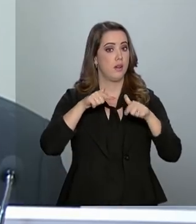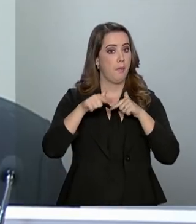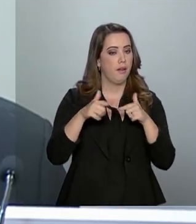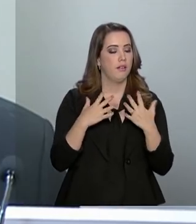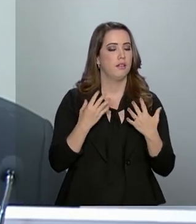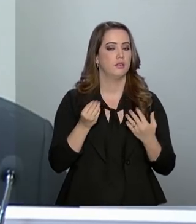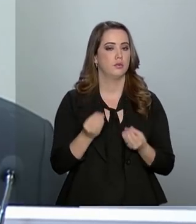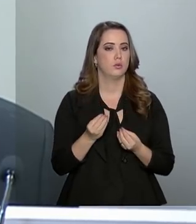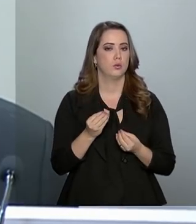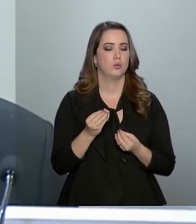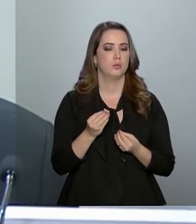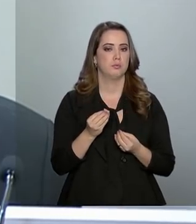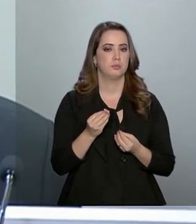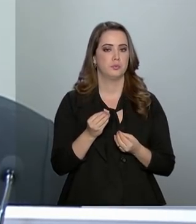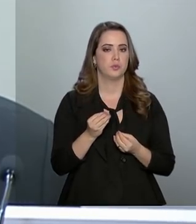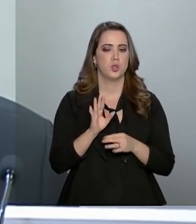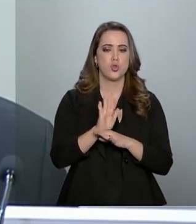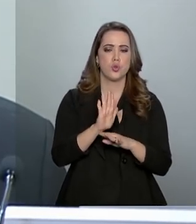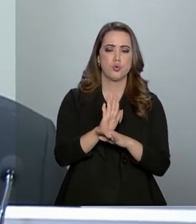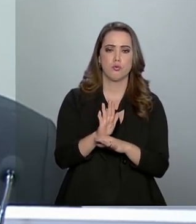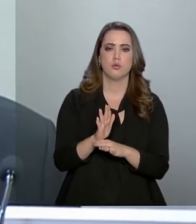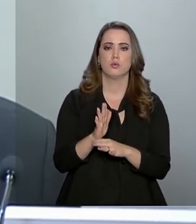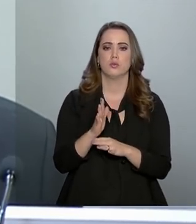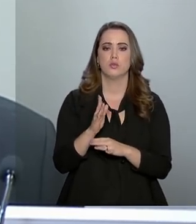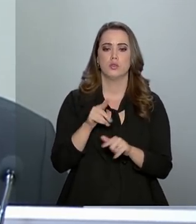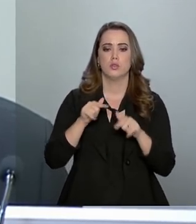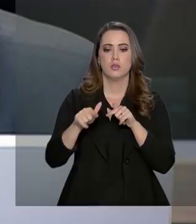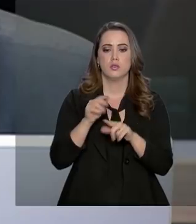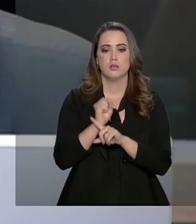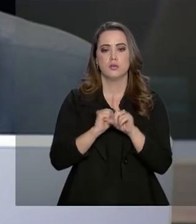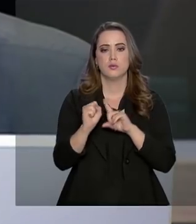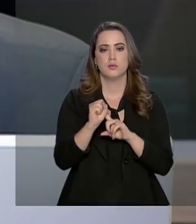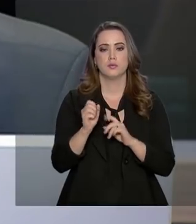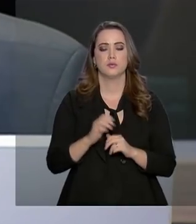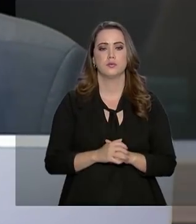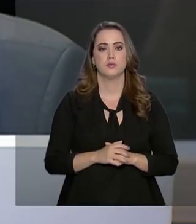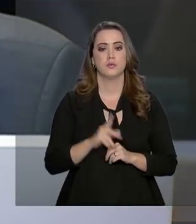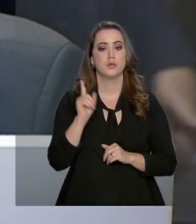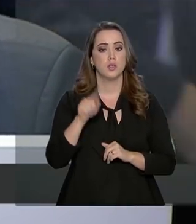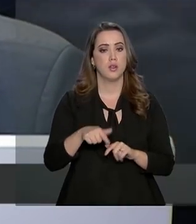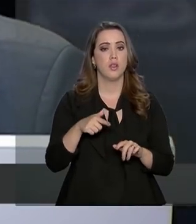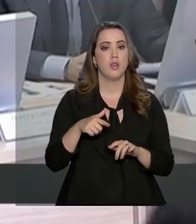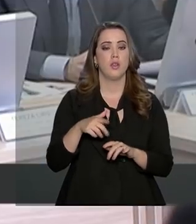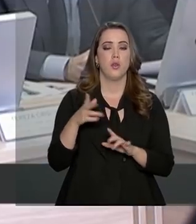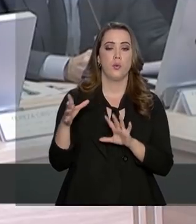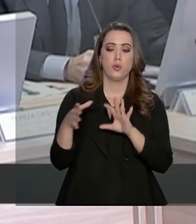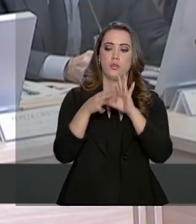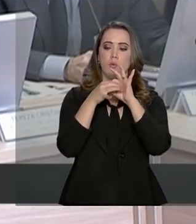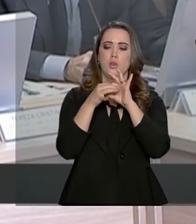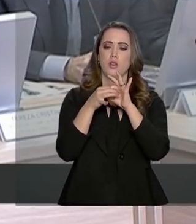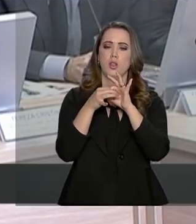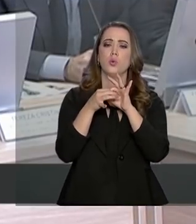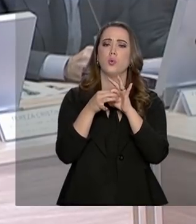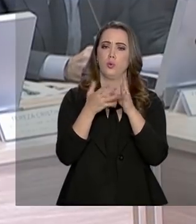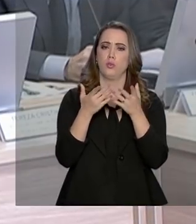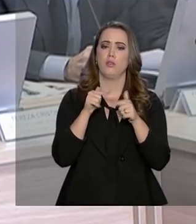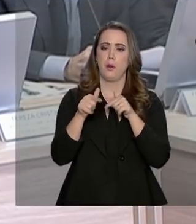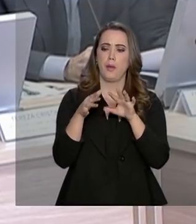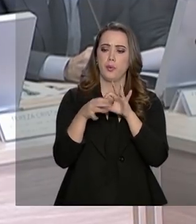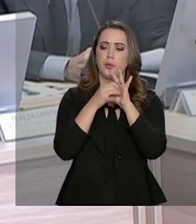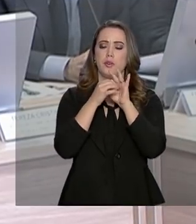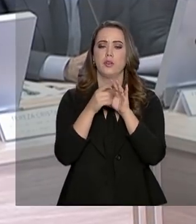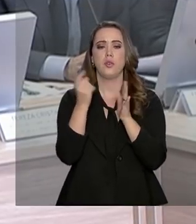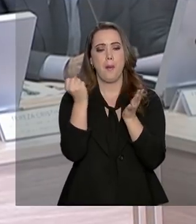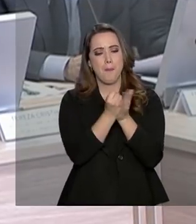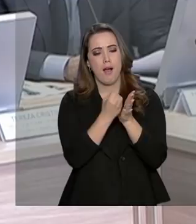de apoio e ações sociais. É fruto de trabalho em equipe, e é uma marca, no início